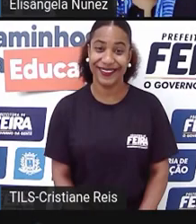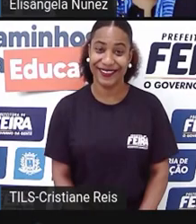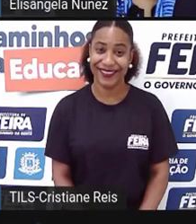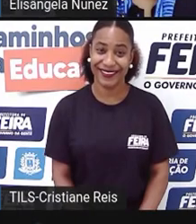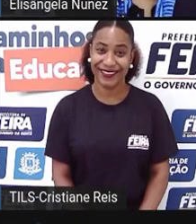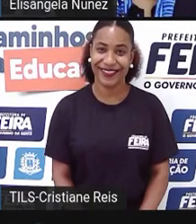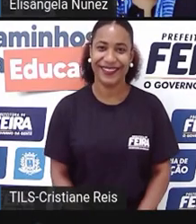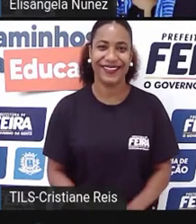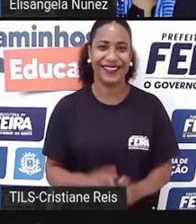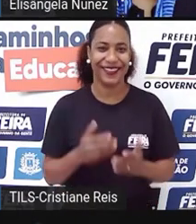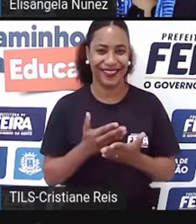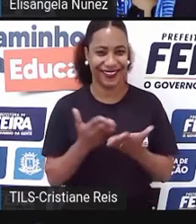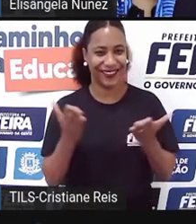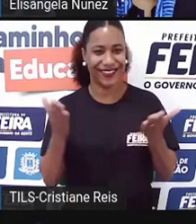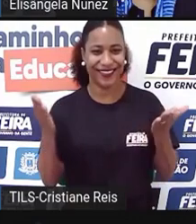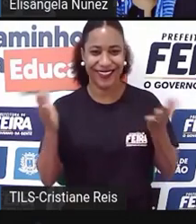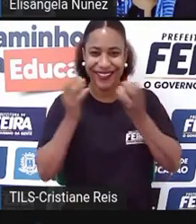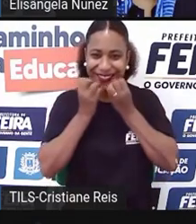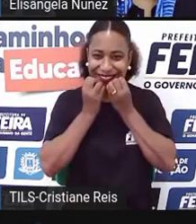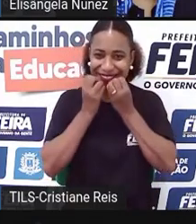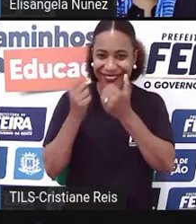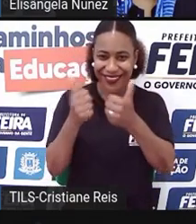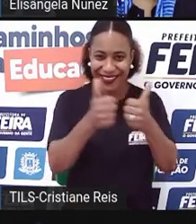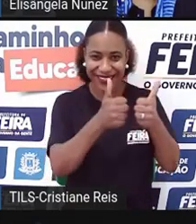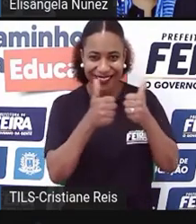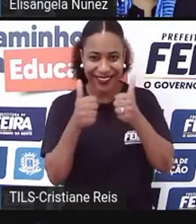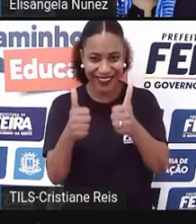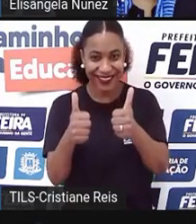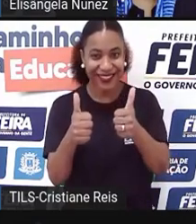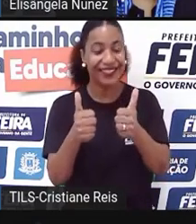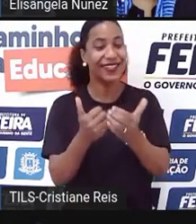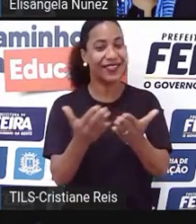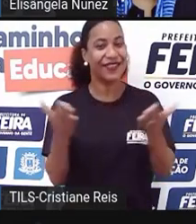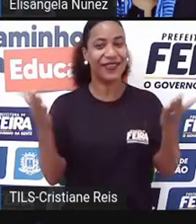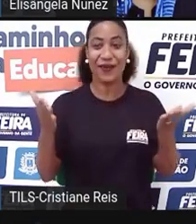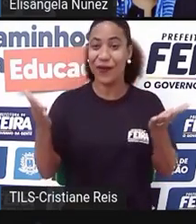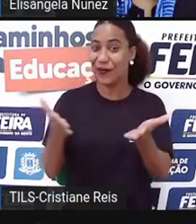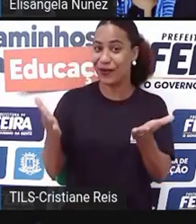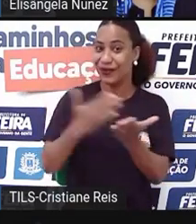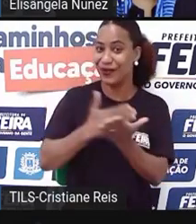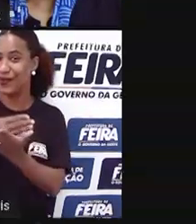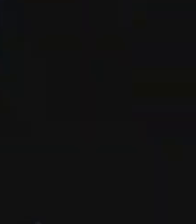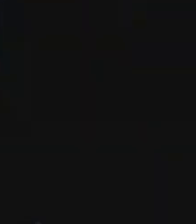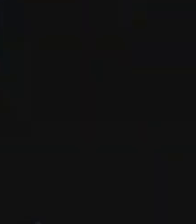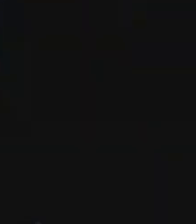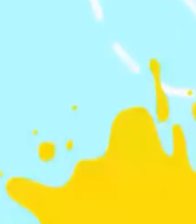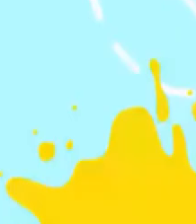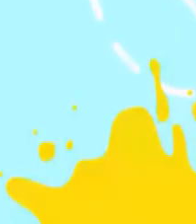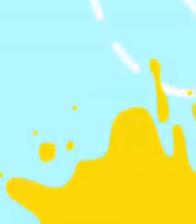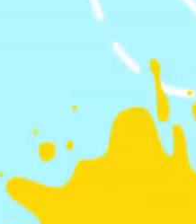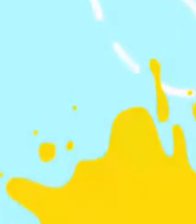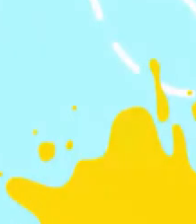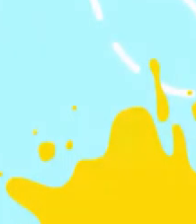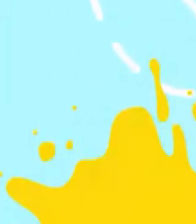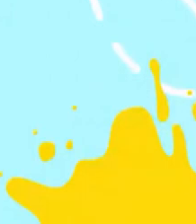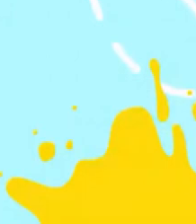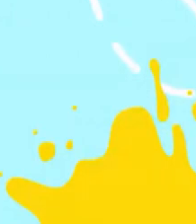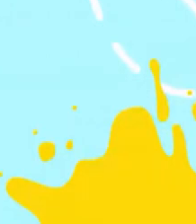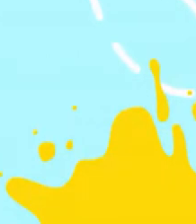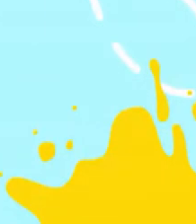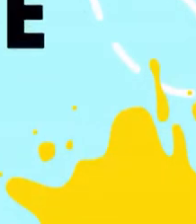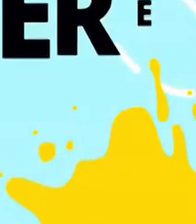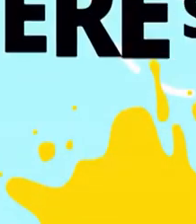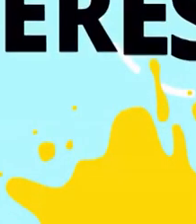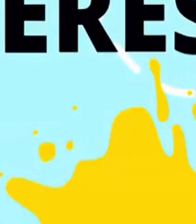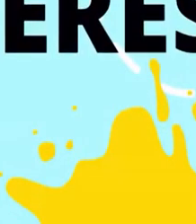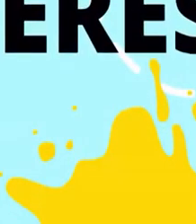Fala, galera! Beleza? Tudo bem com vocês? Estamos começando aqui mais um momento Saberes e Viveres.